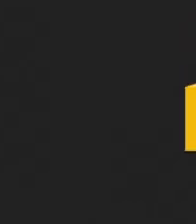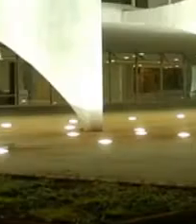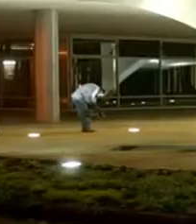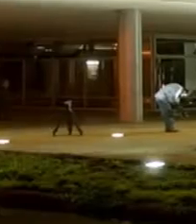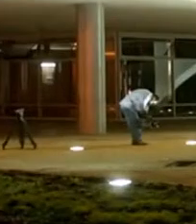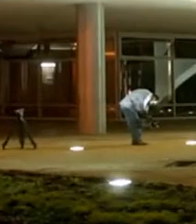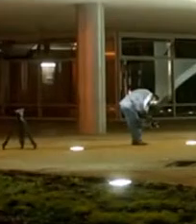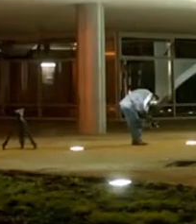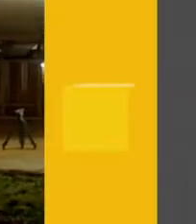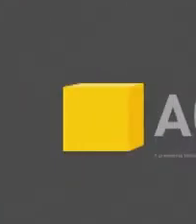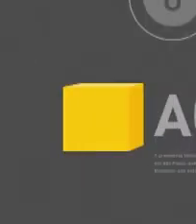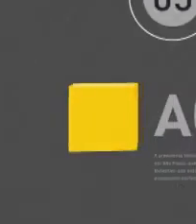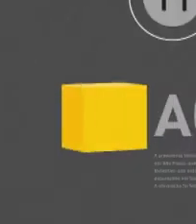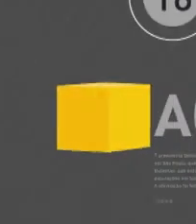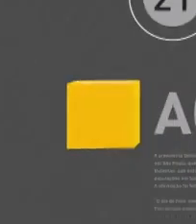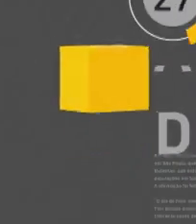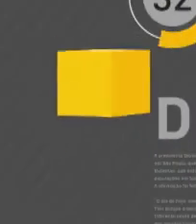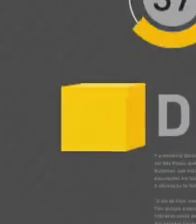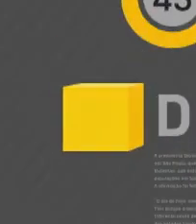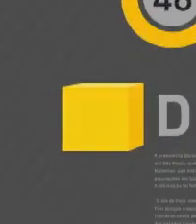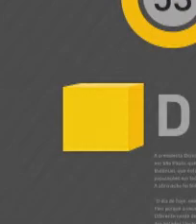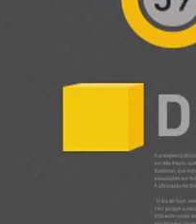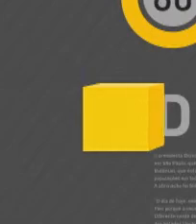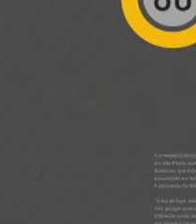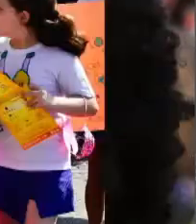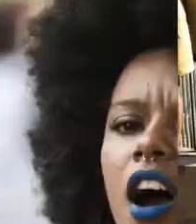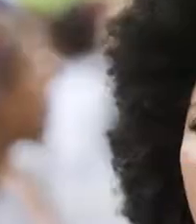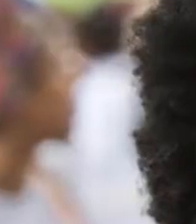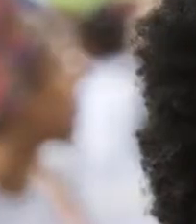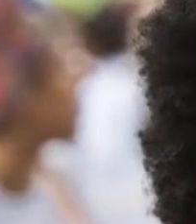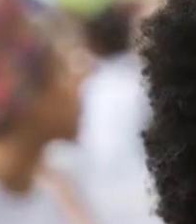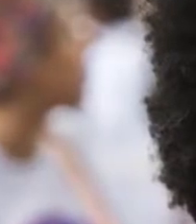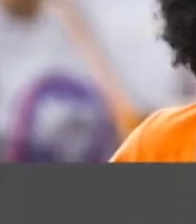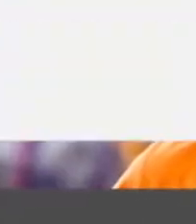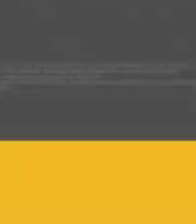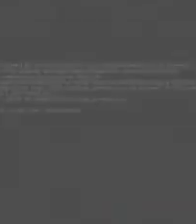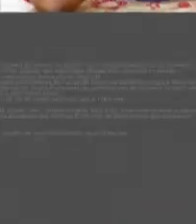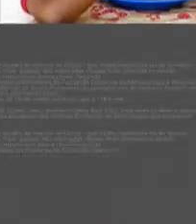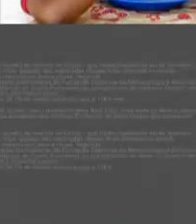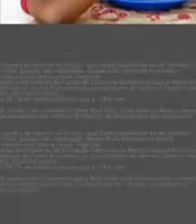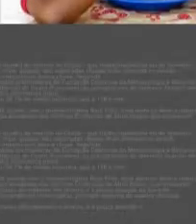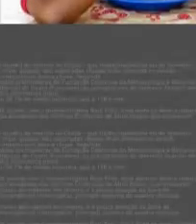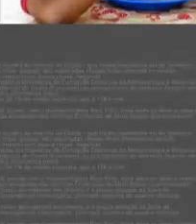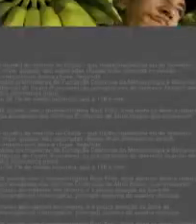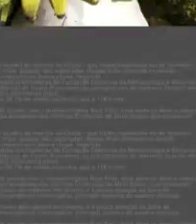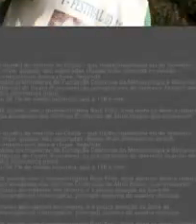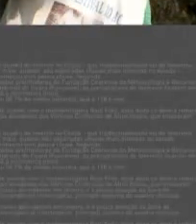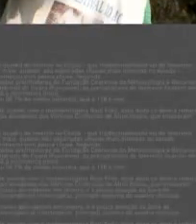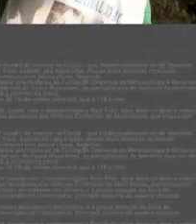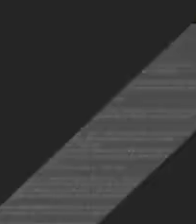Transcrição e Legendas por